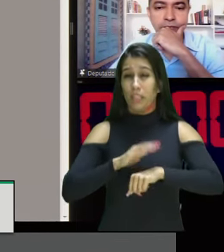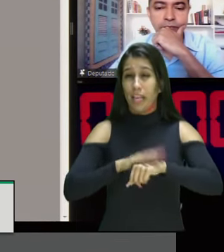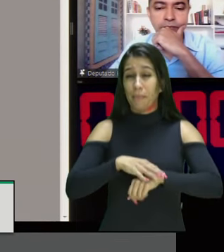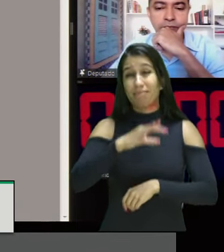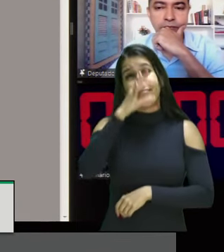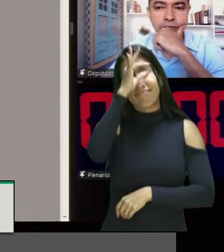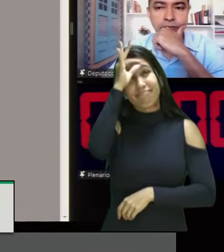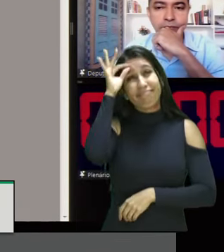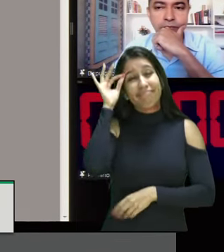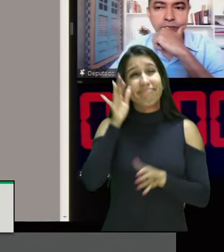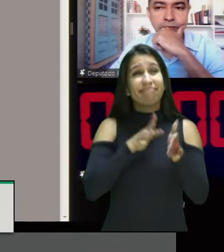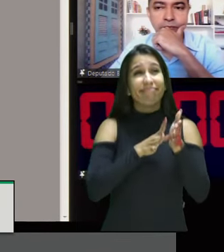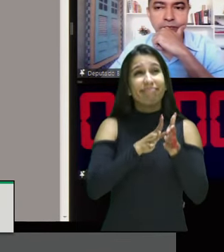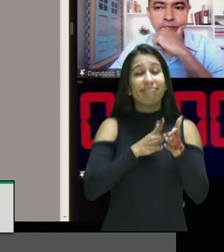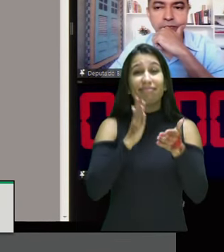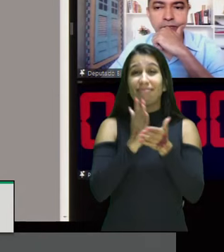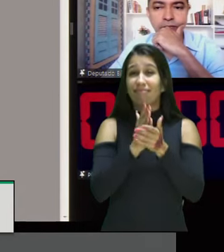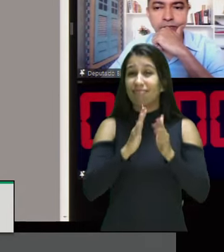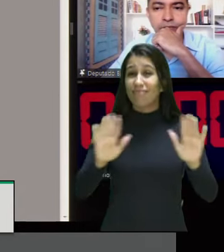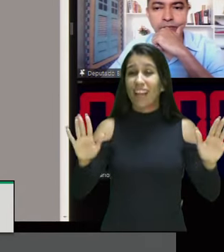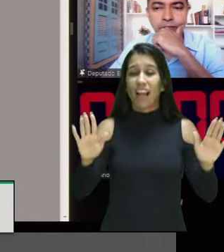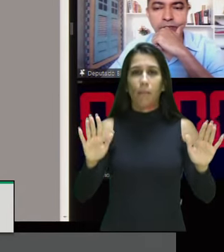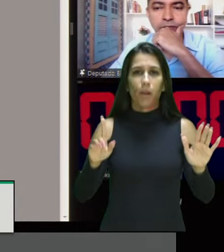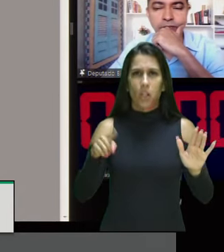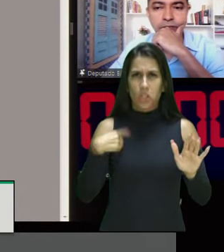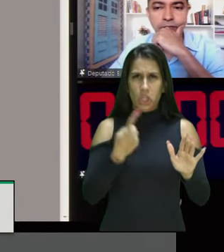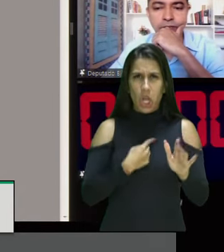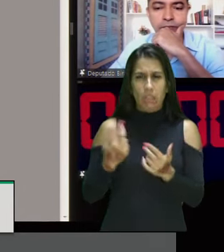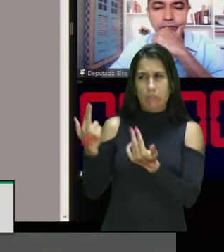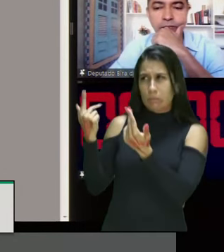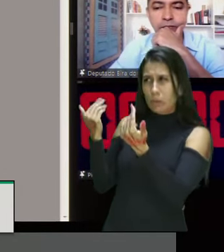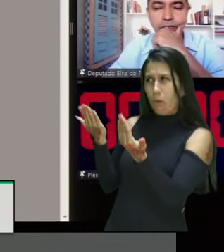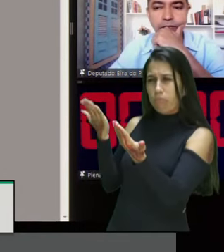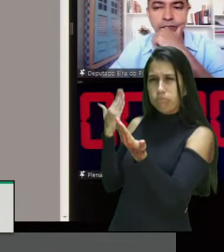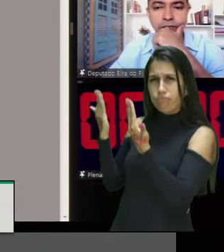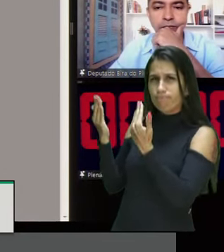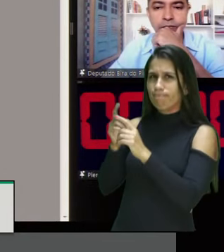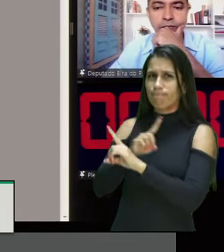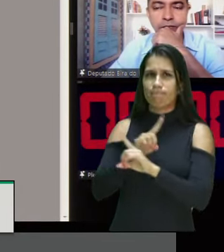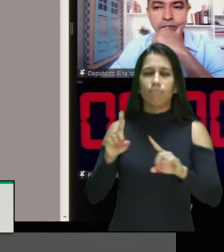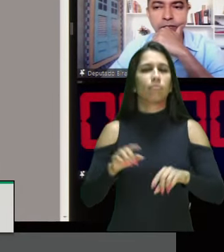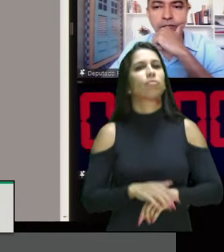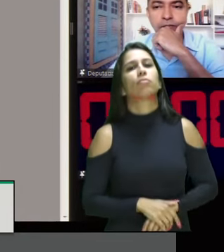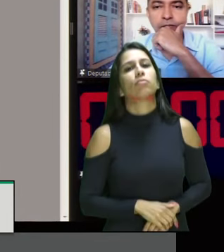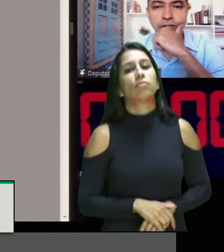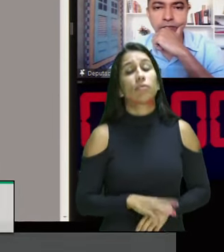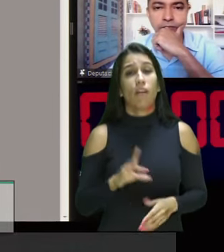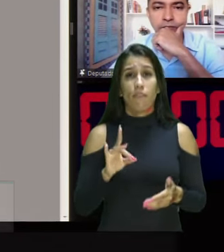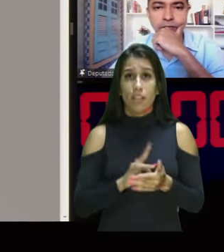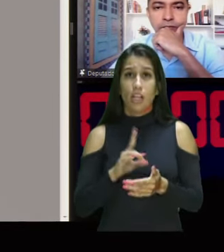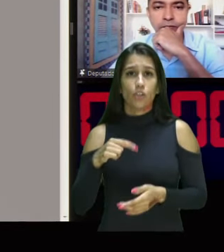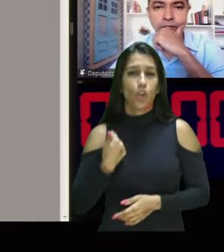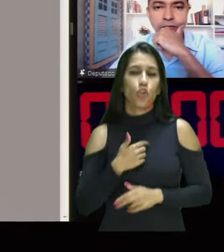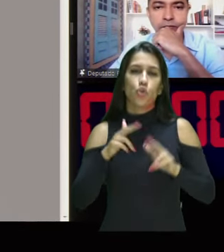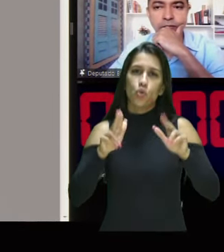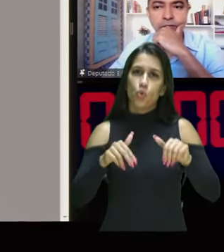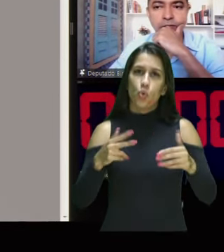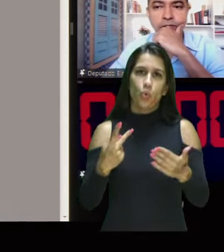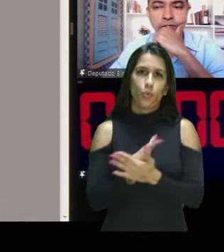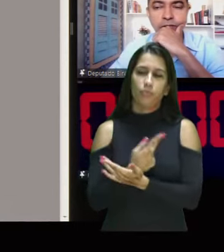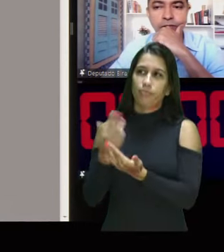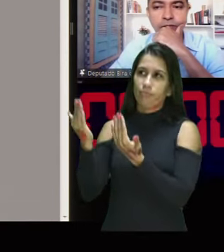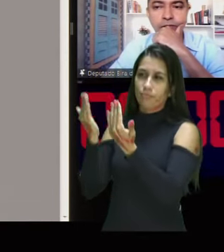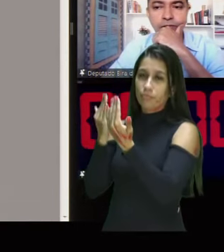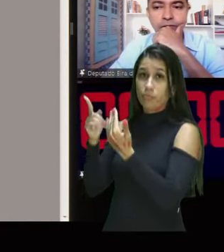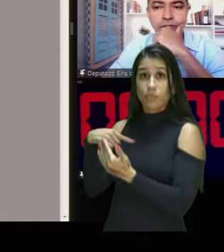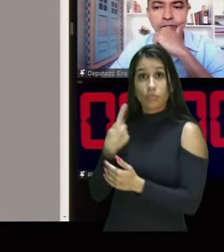já foi tarde. Nós não somos mais inocentes. Aliás, eu acho que nós nunca fomos, mas precisamos lutar e usar